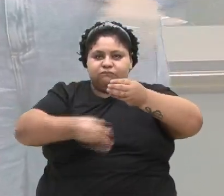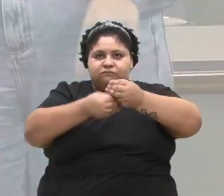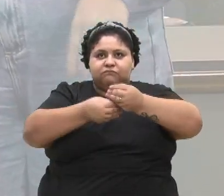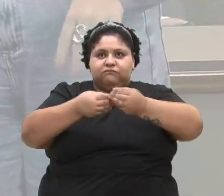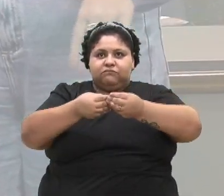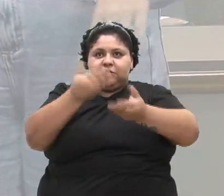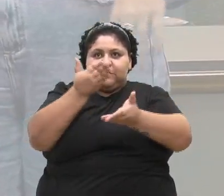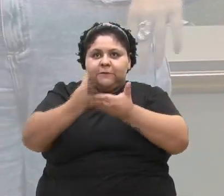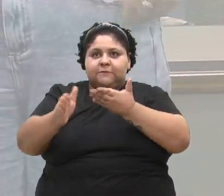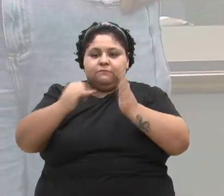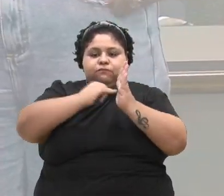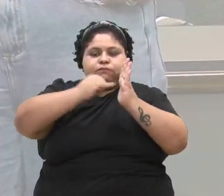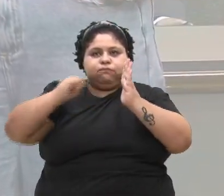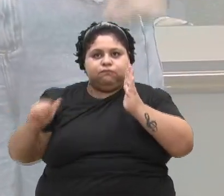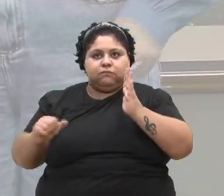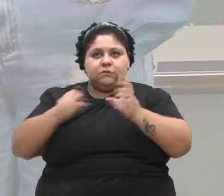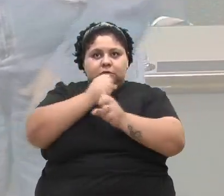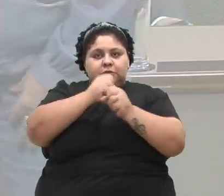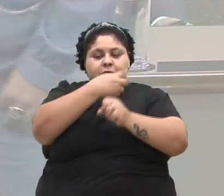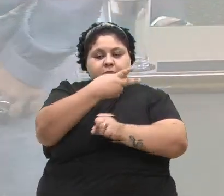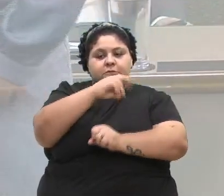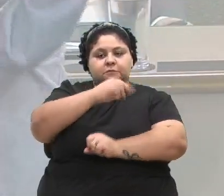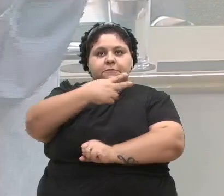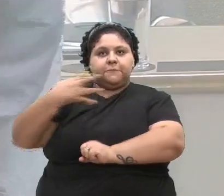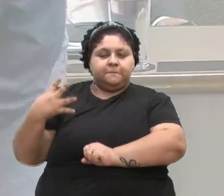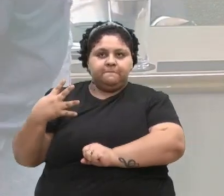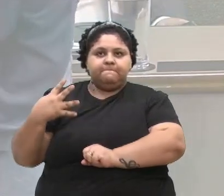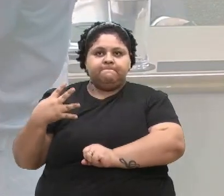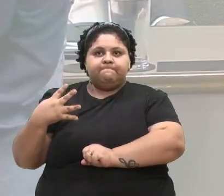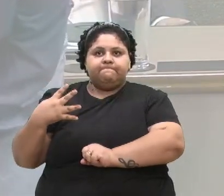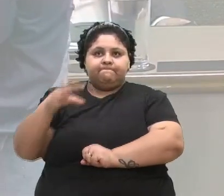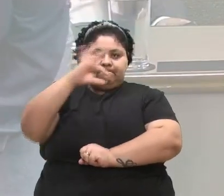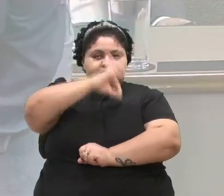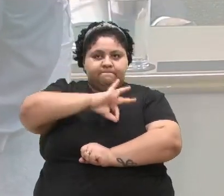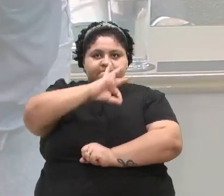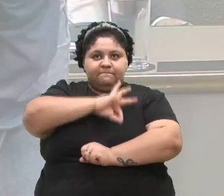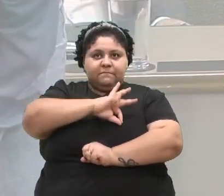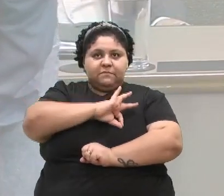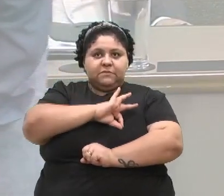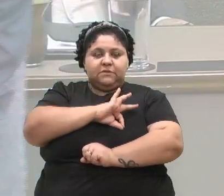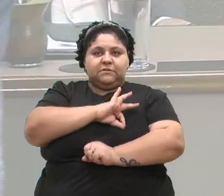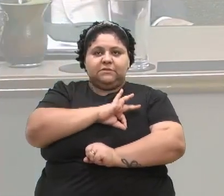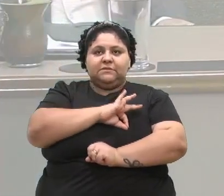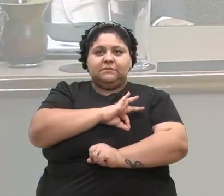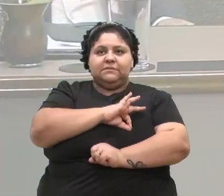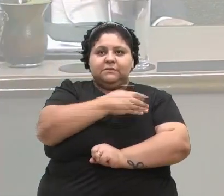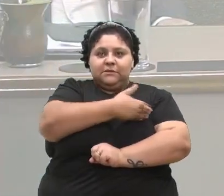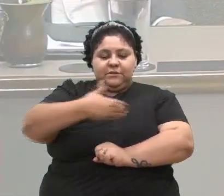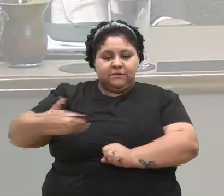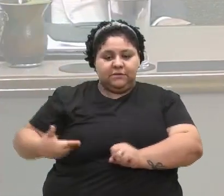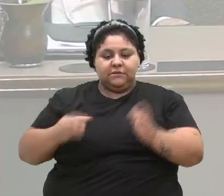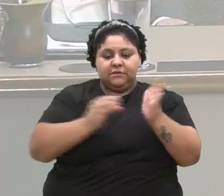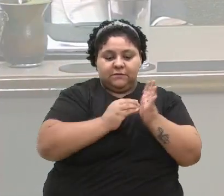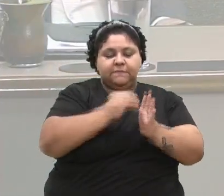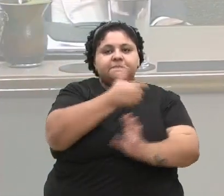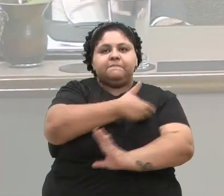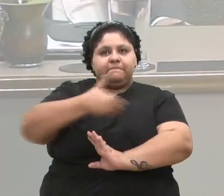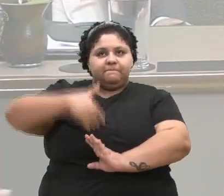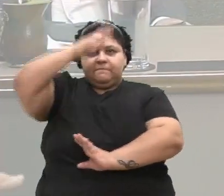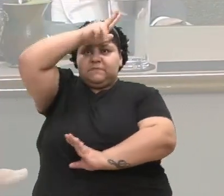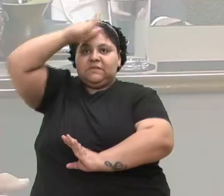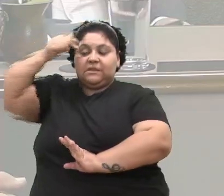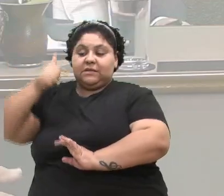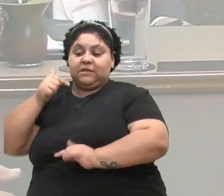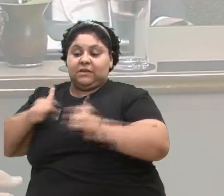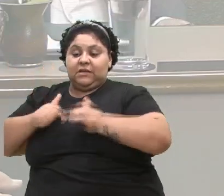perdas inflacionárias do ano de 2024 aos vencimentos e salários dos servidores públicos municipais em atividade